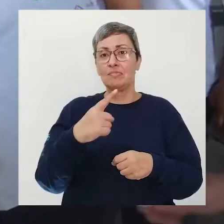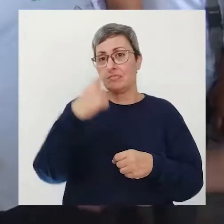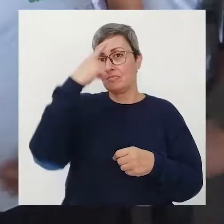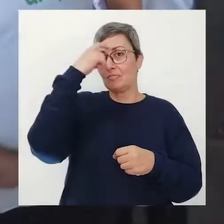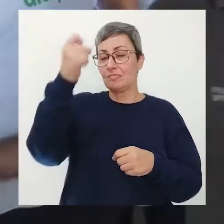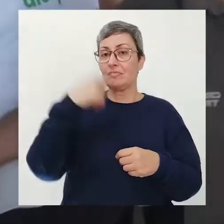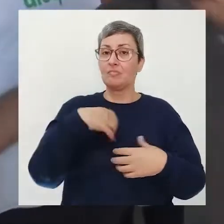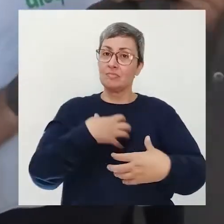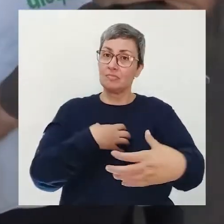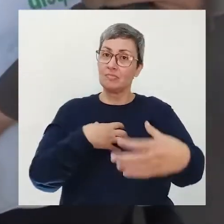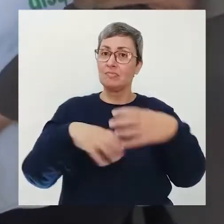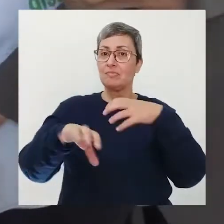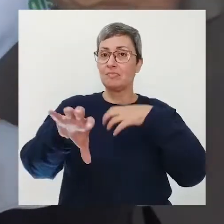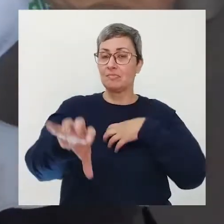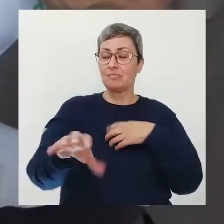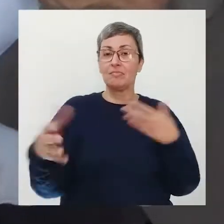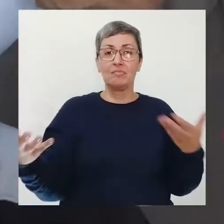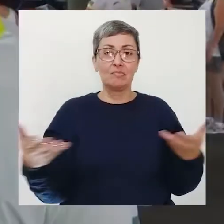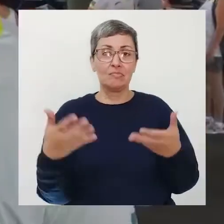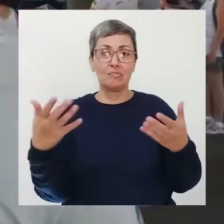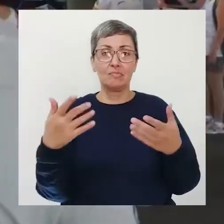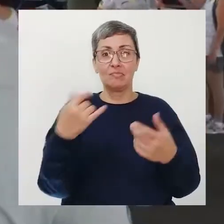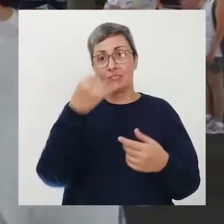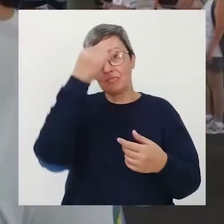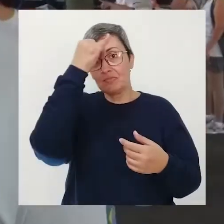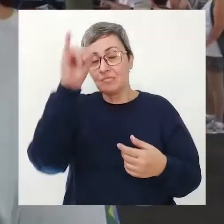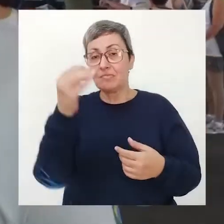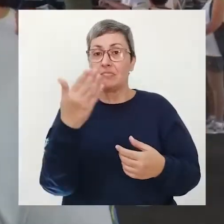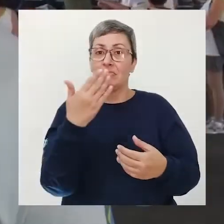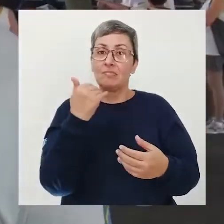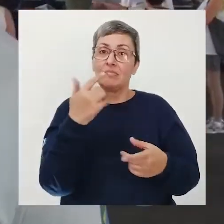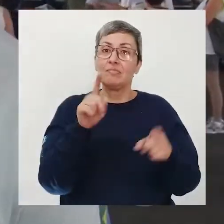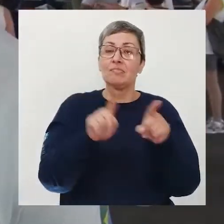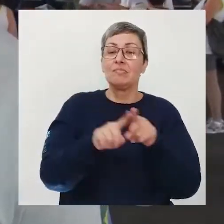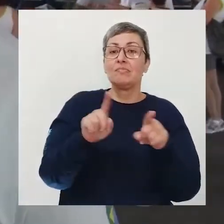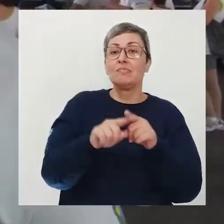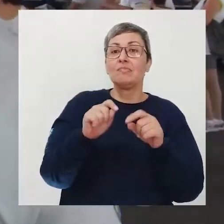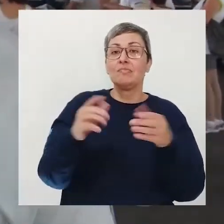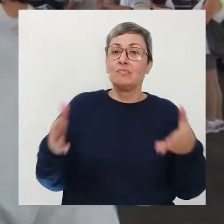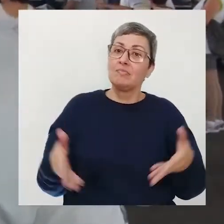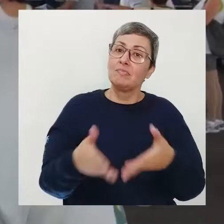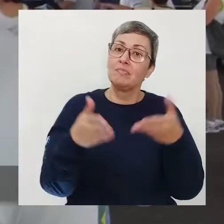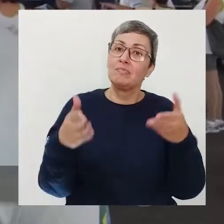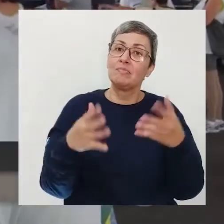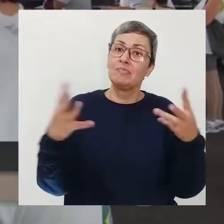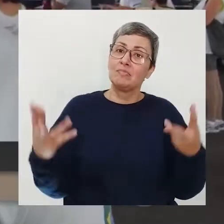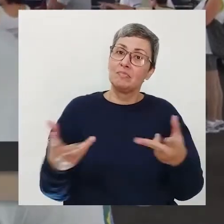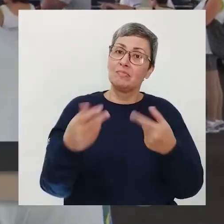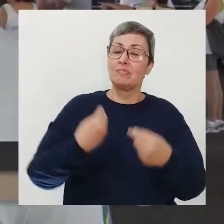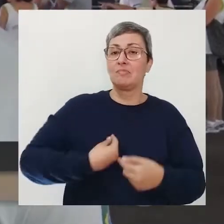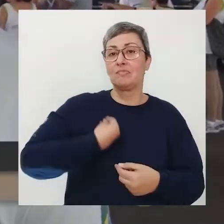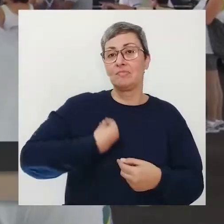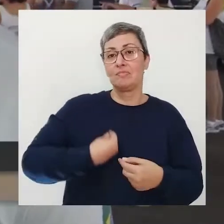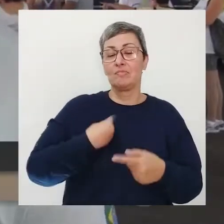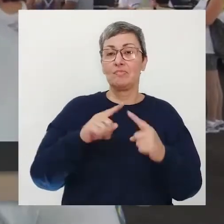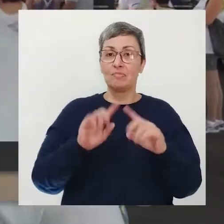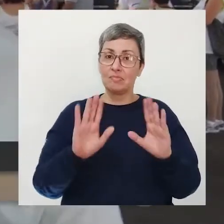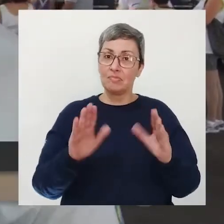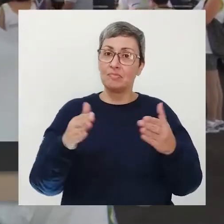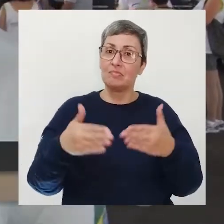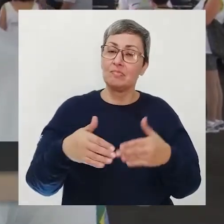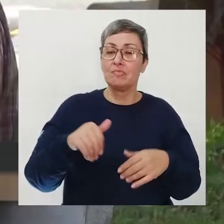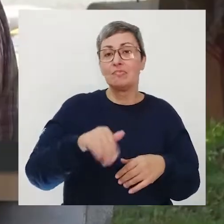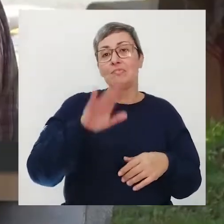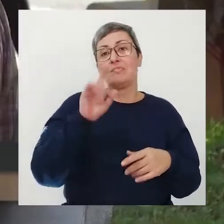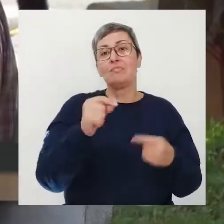e se estimula a qualidade de vida meu foco maior era trazer o bem estar para a população e